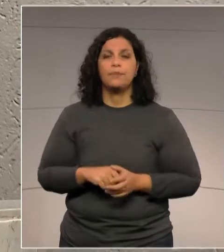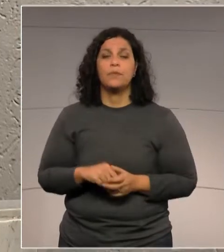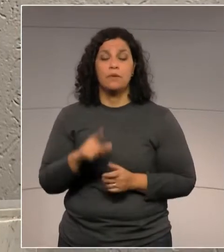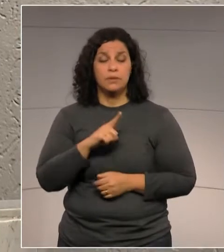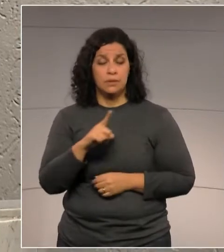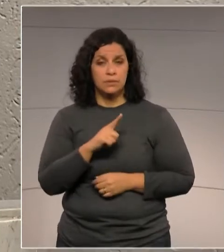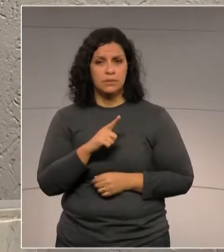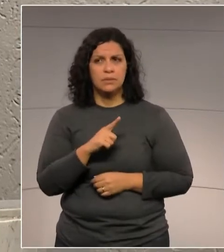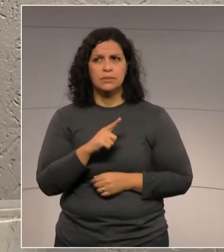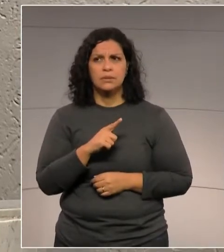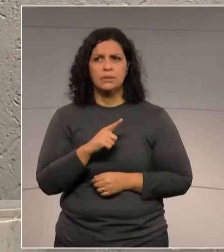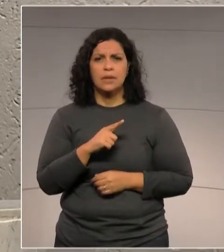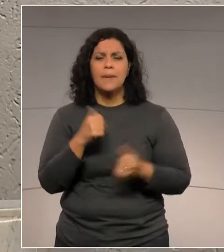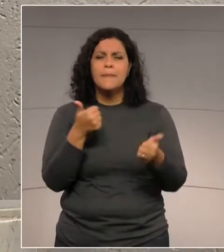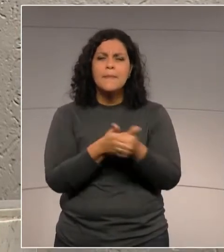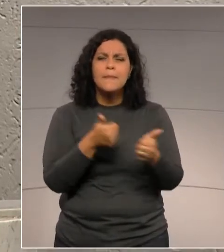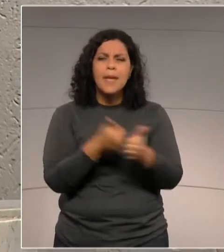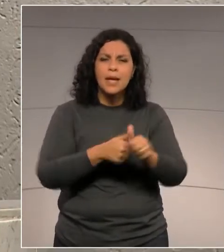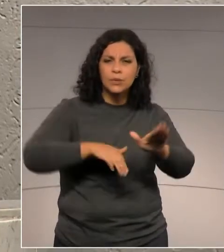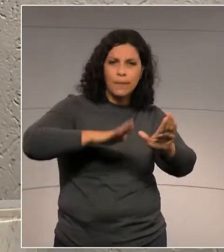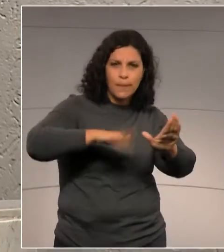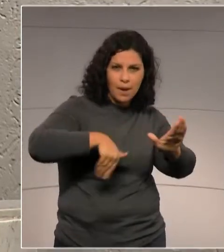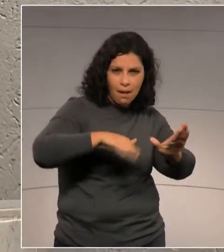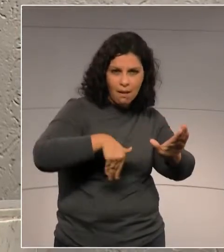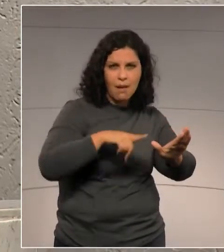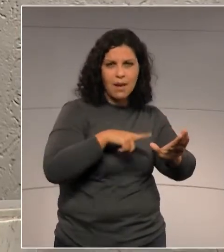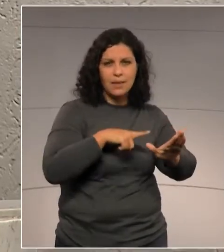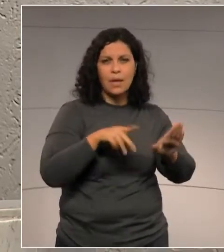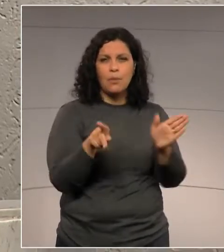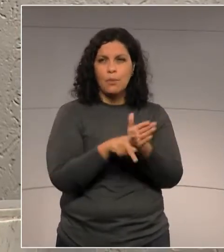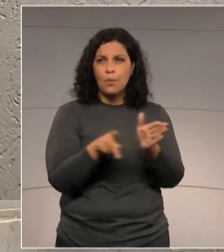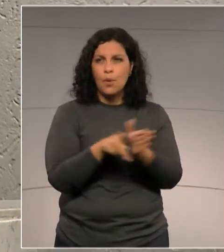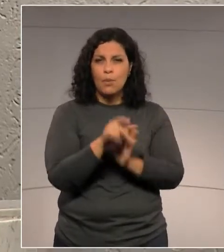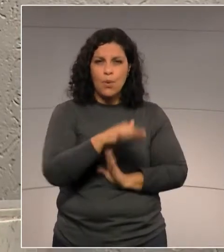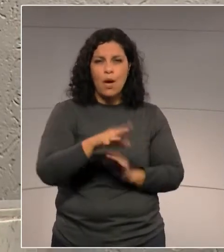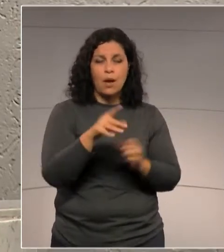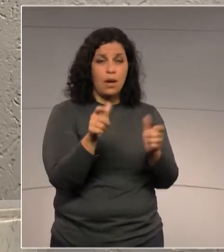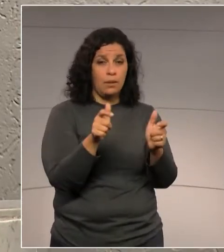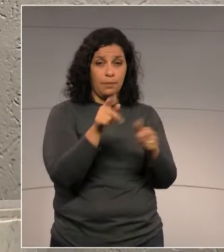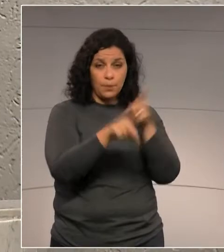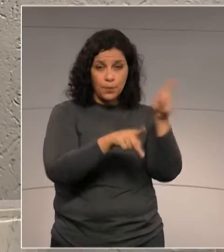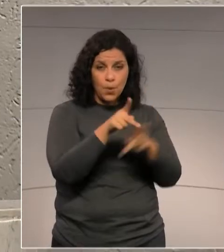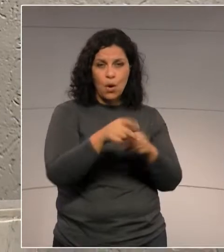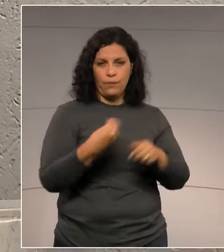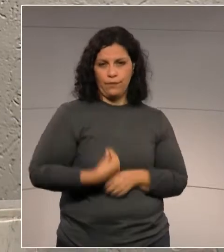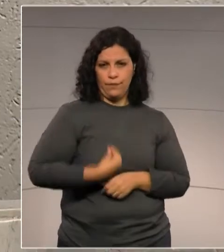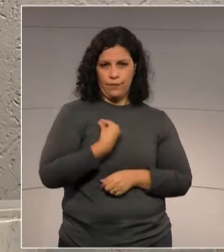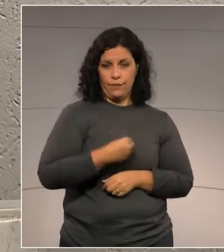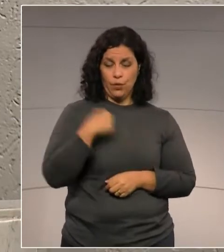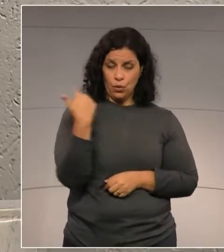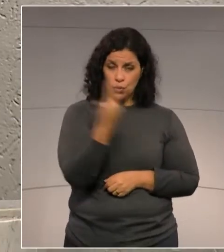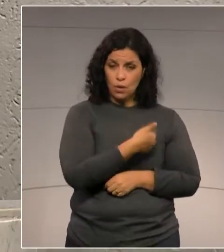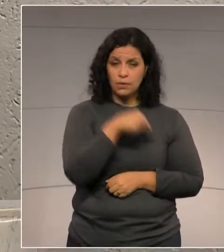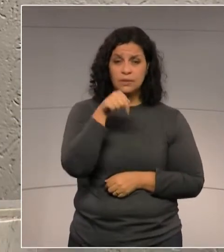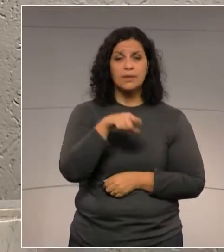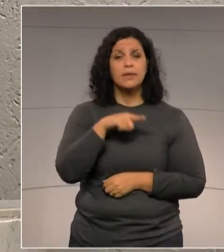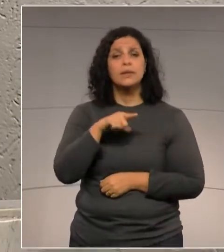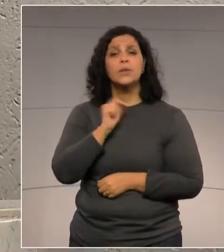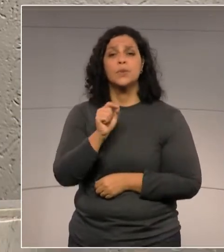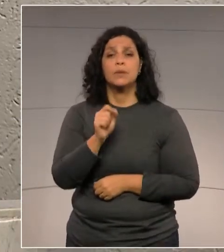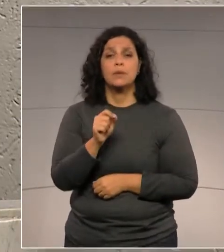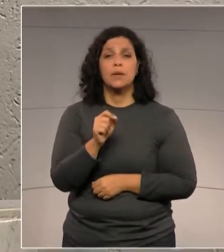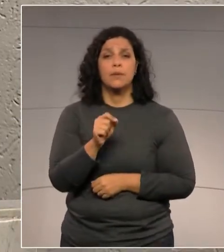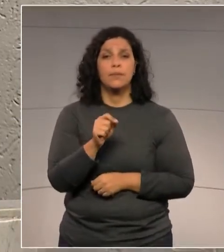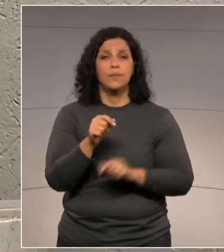em faixas litorâneas onde há adensamento populacional. No caso nosso aqui, você tem